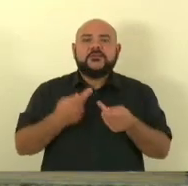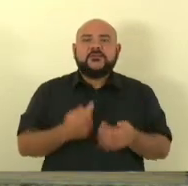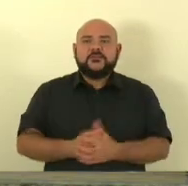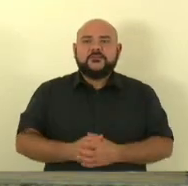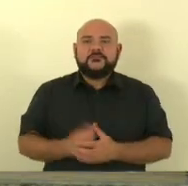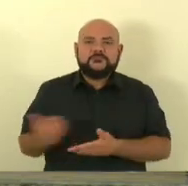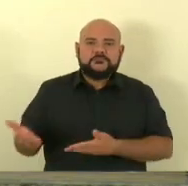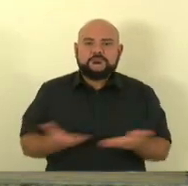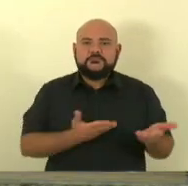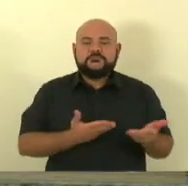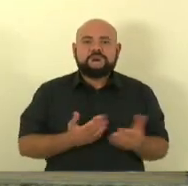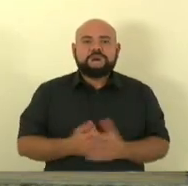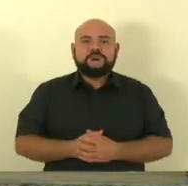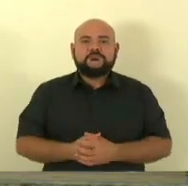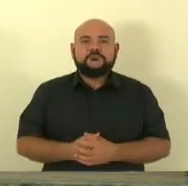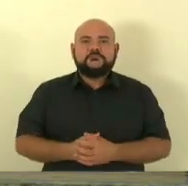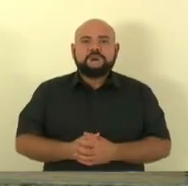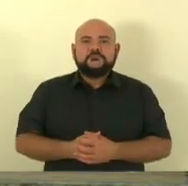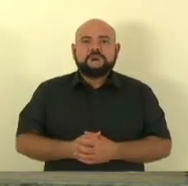à matéria.